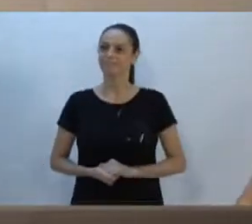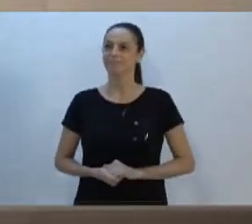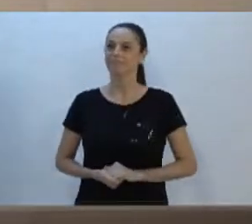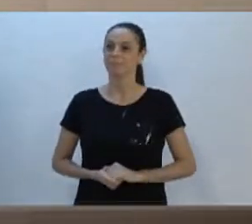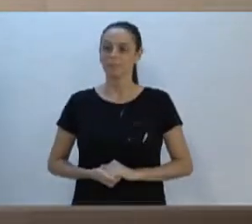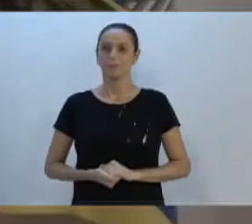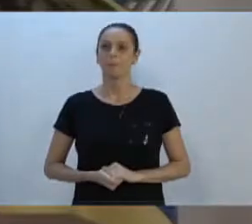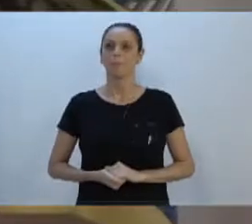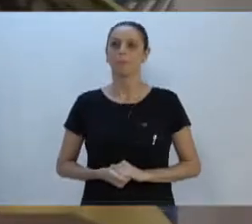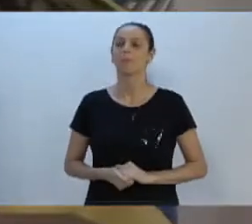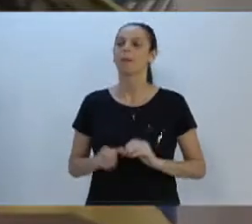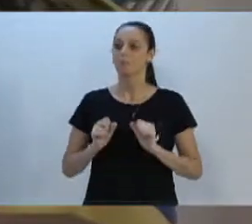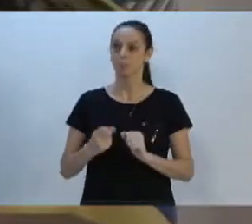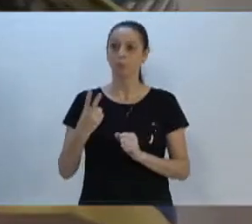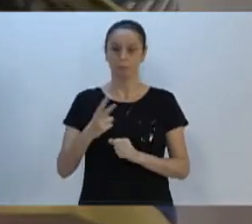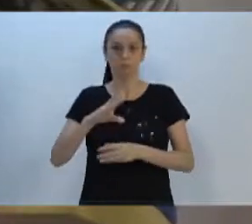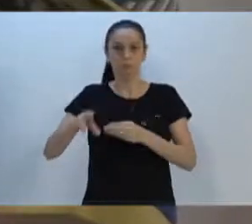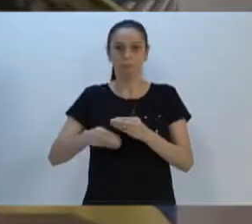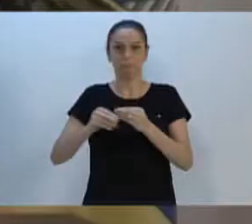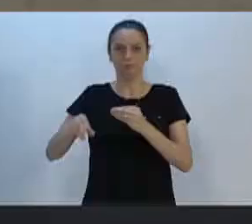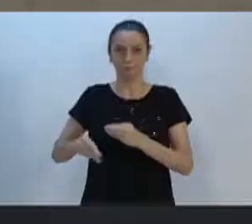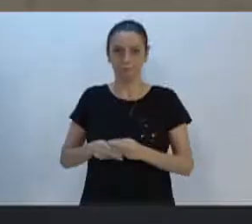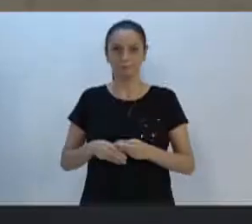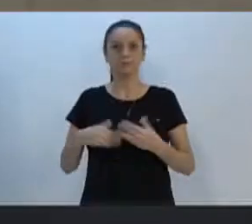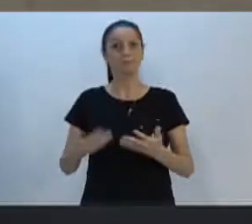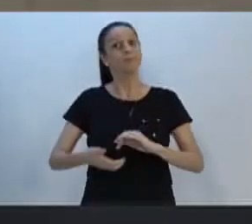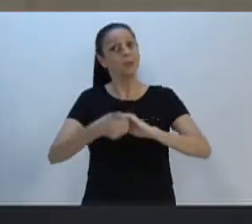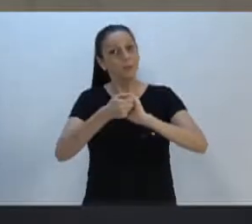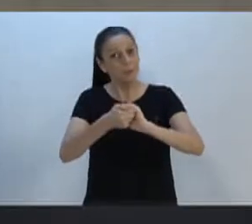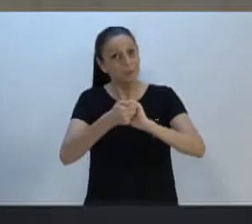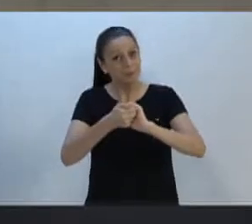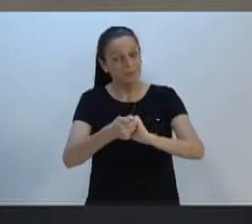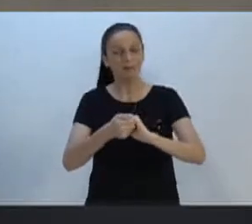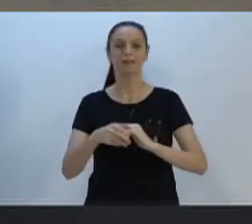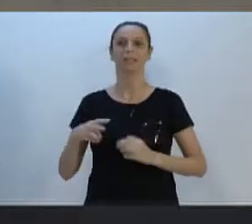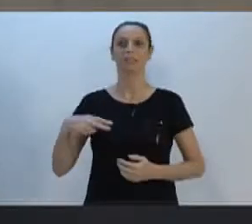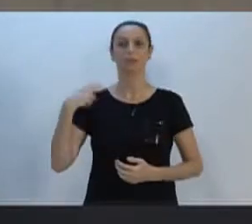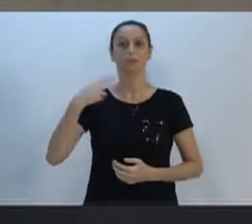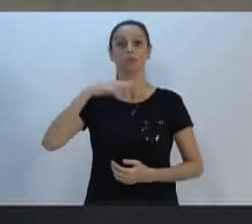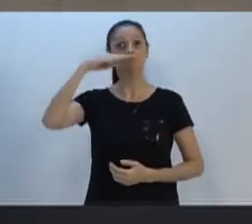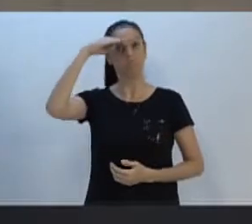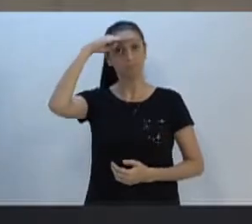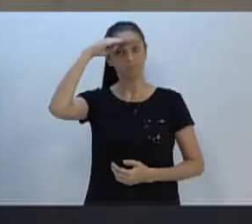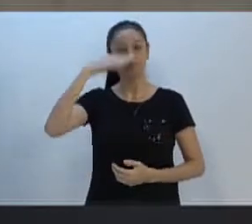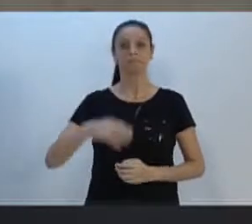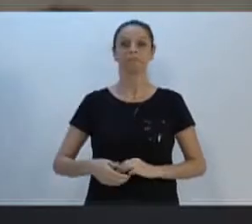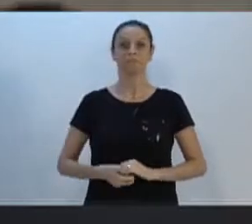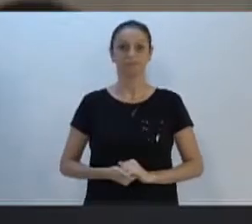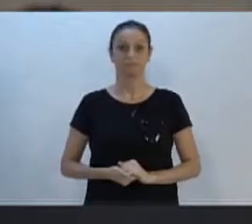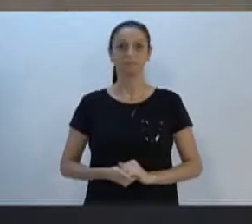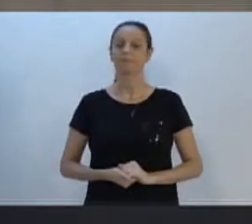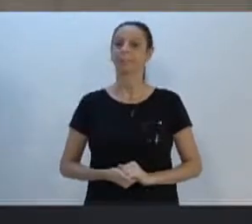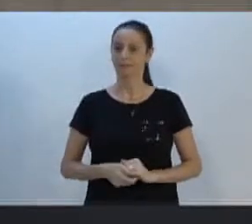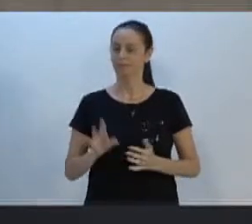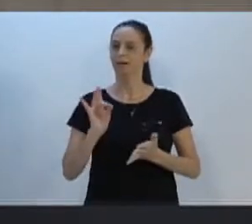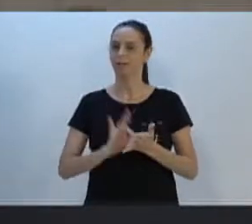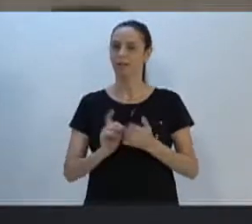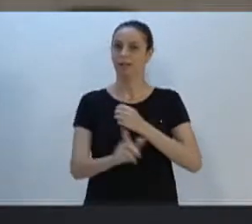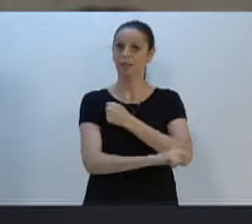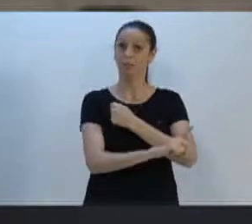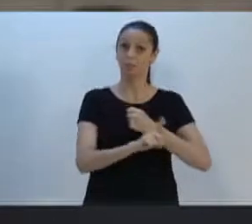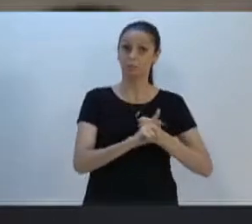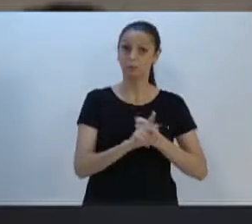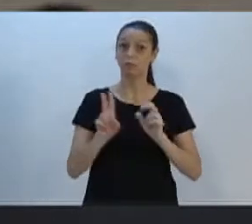Também os dois à parte concedido. Quero comentar o nosso novo vereador Juvino. dizer que essa ligação à Velha Garcia é muito